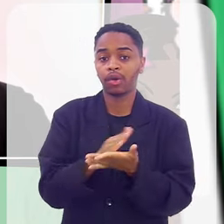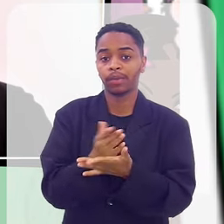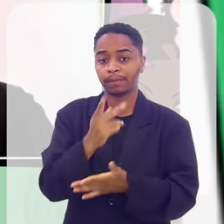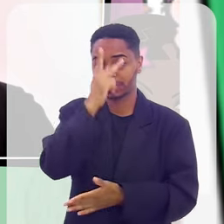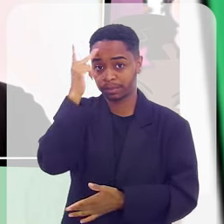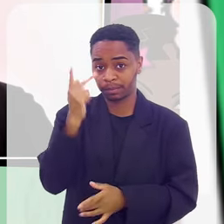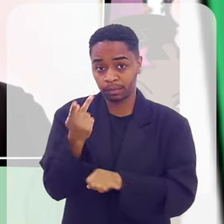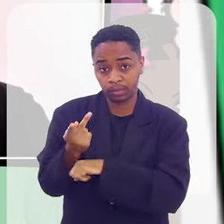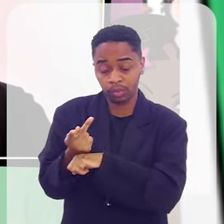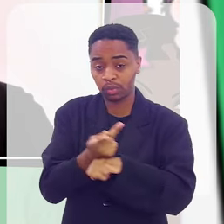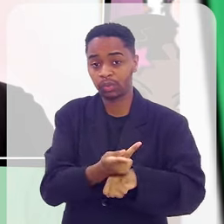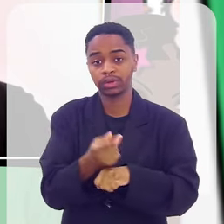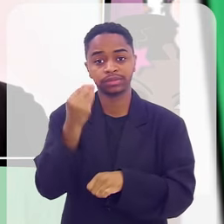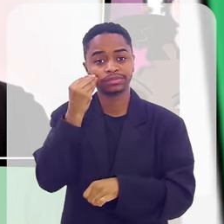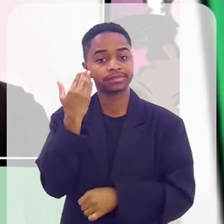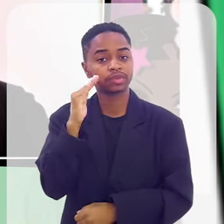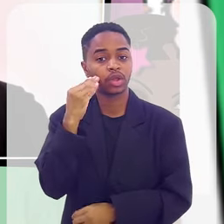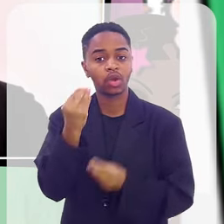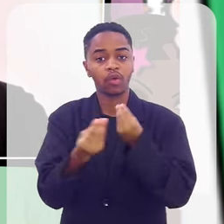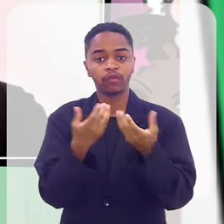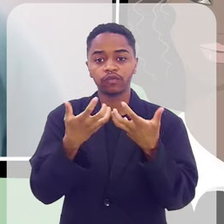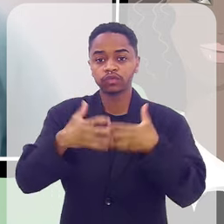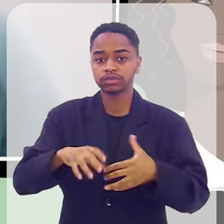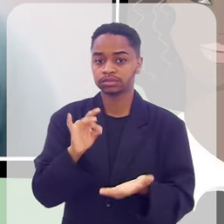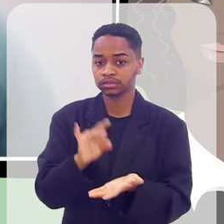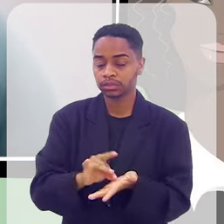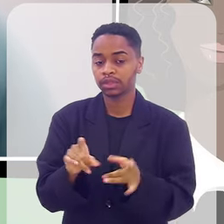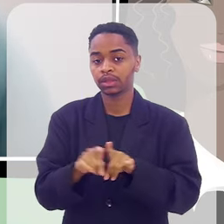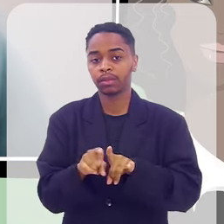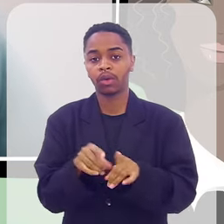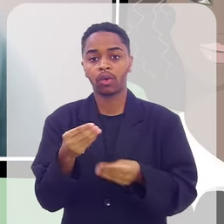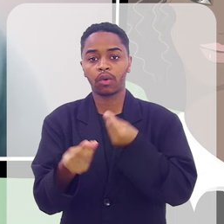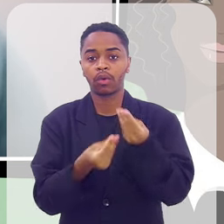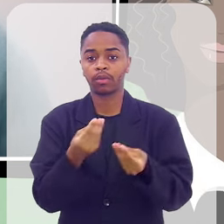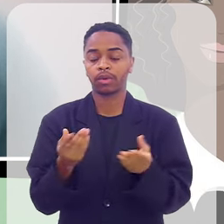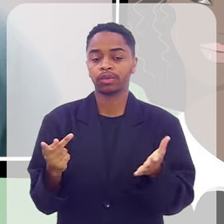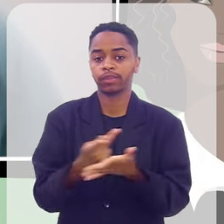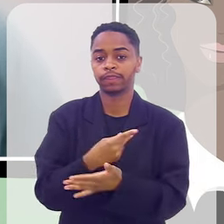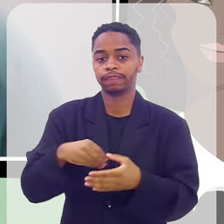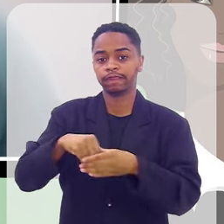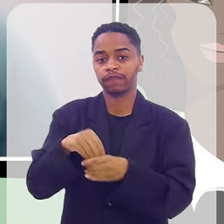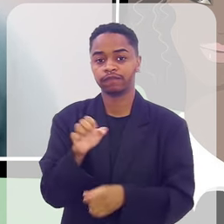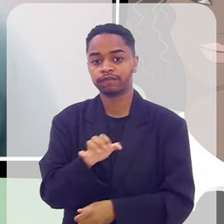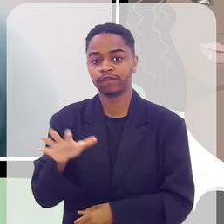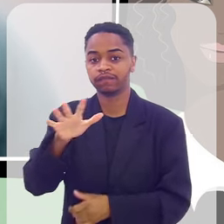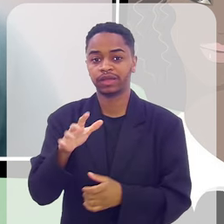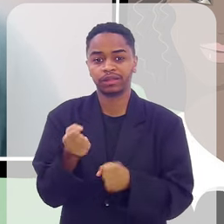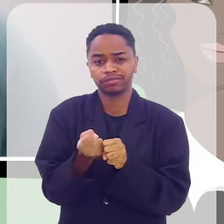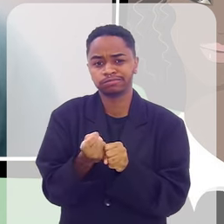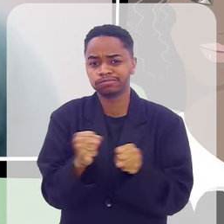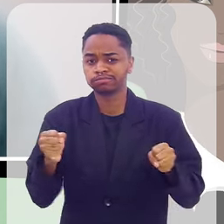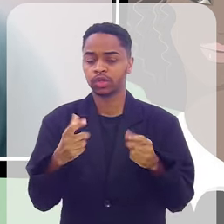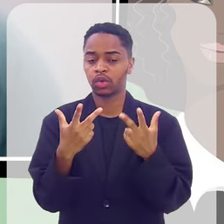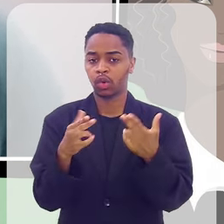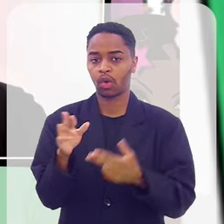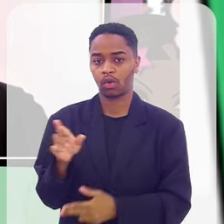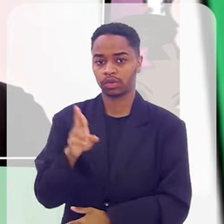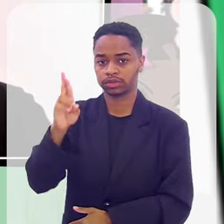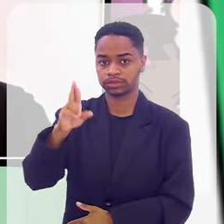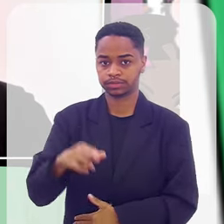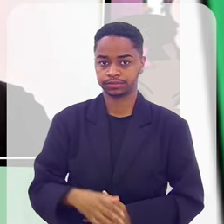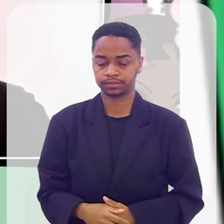para saber como de fato é na prática. E como isso pode ser feito dentro de uma favela com a magnitude que é a Rocinha.